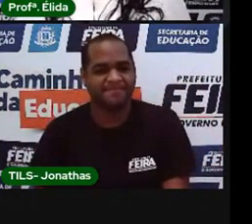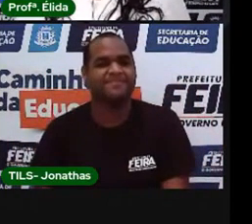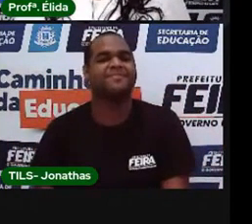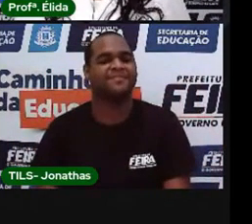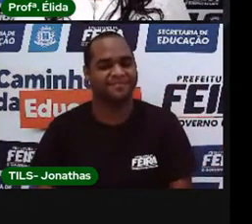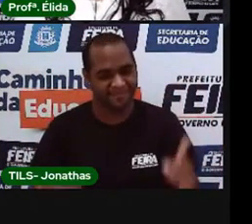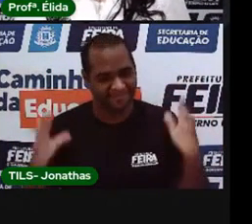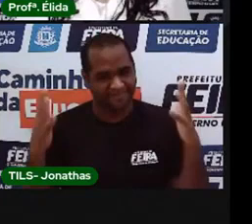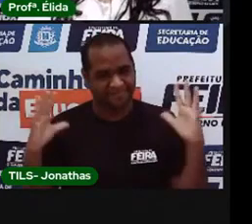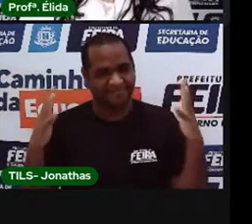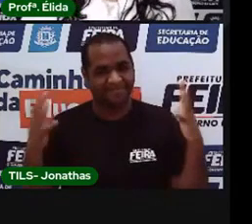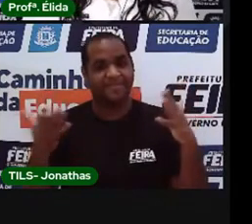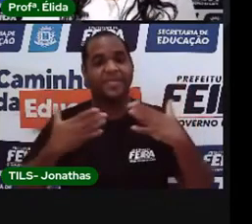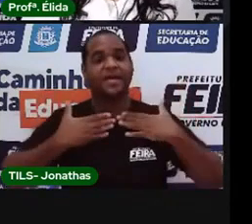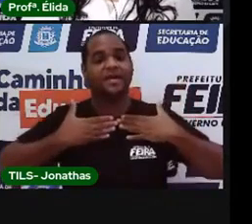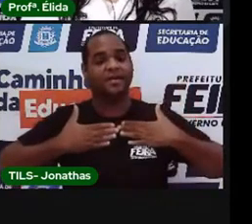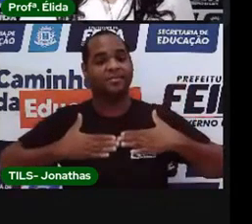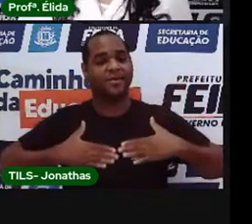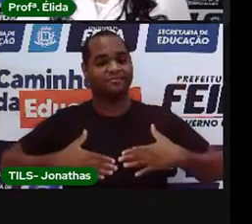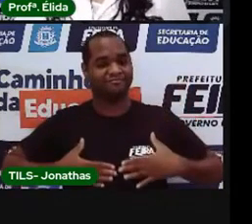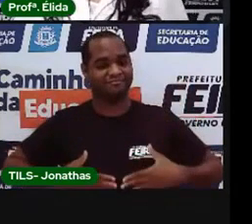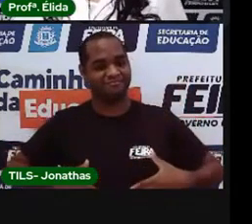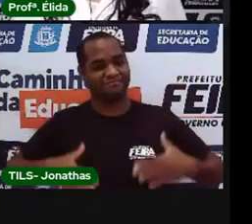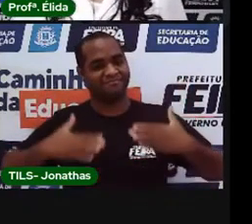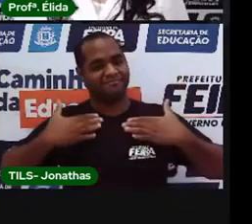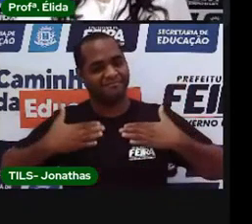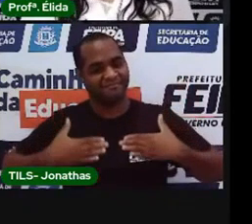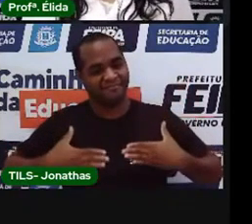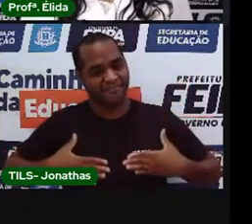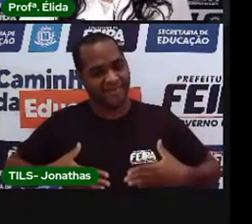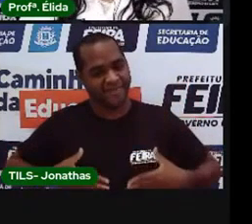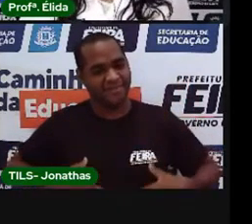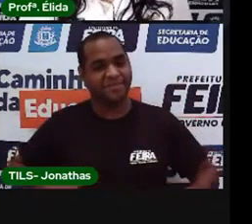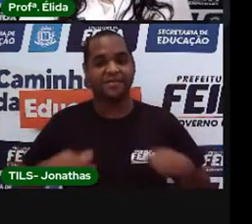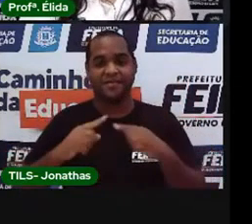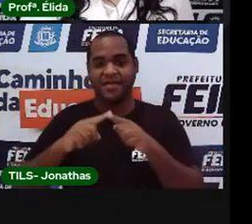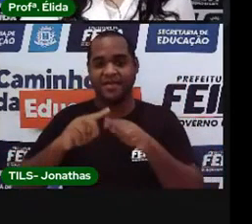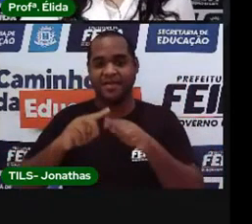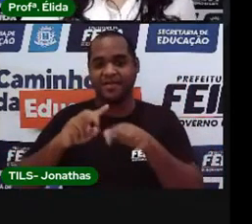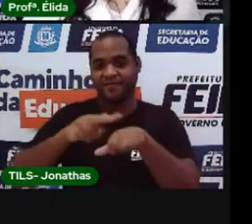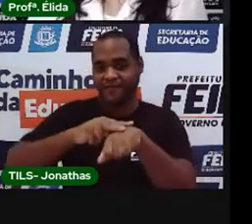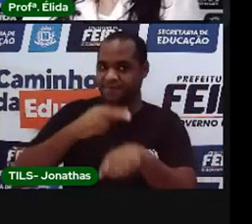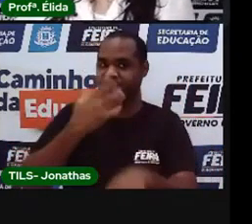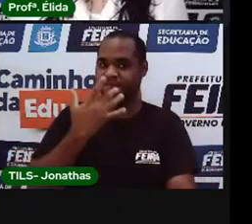Muito bem. A calma, representada pela cor verde.